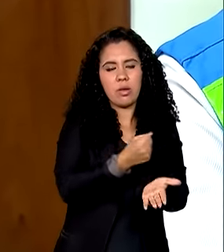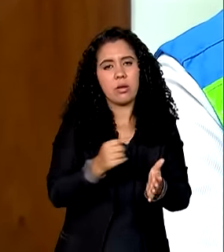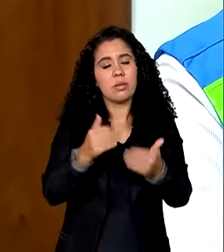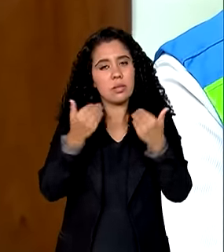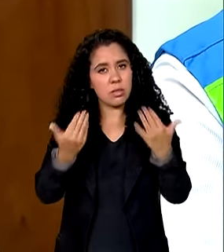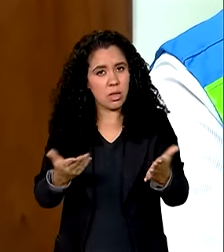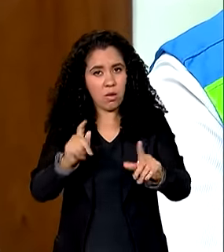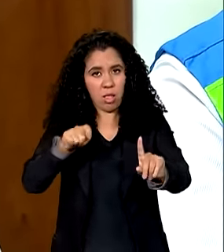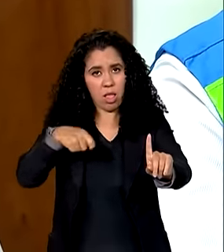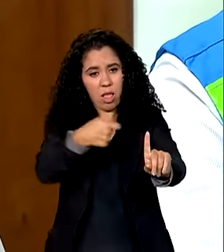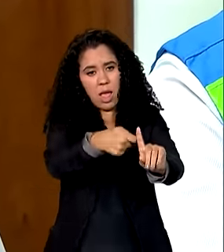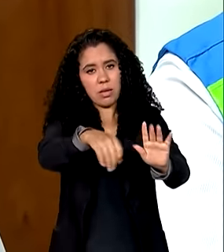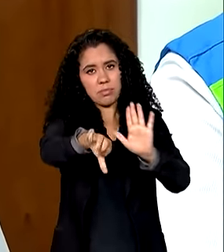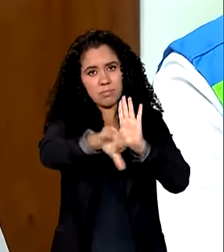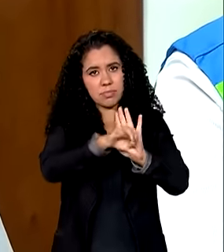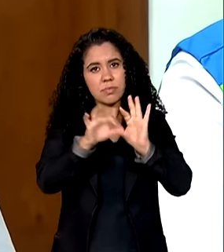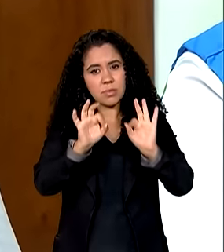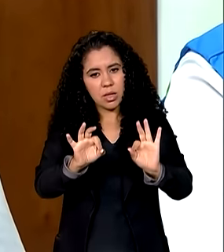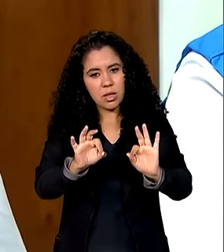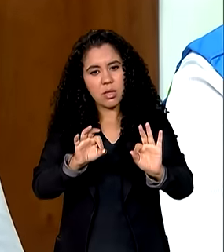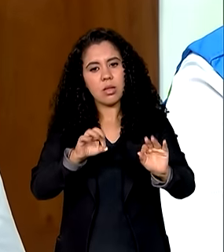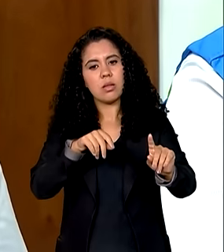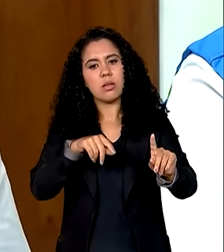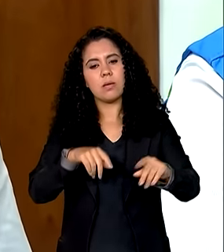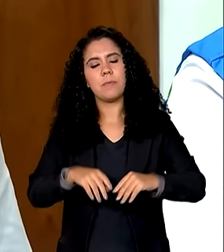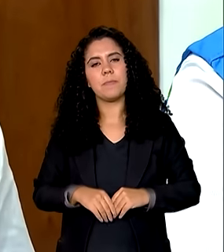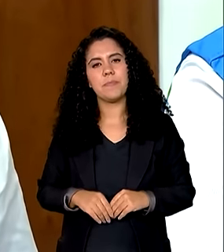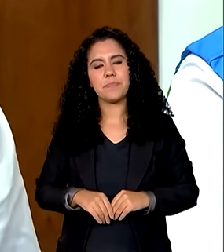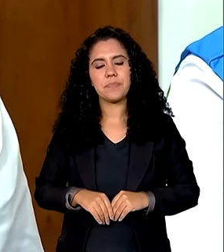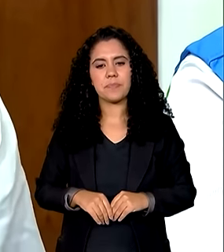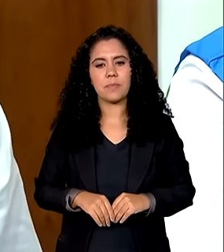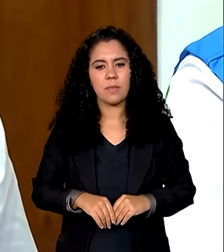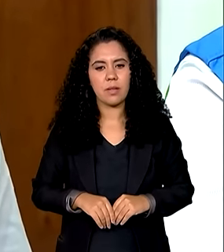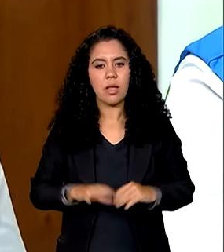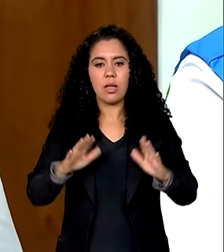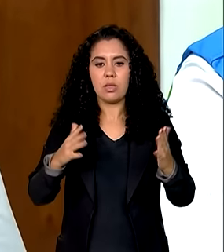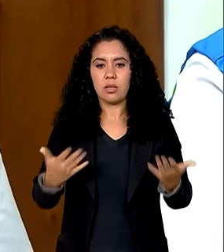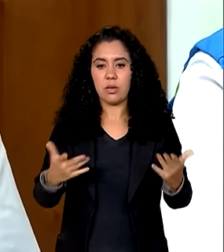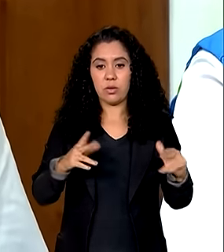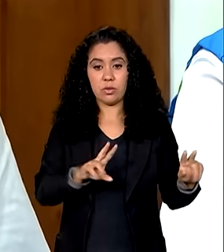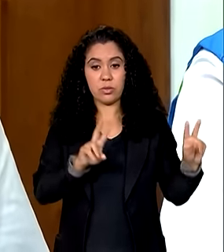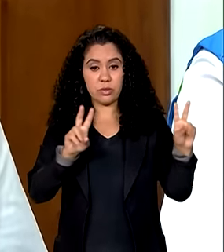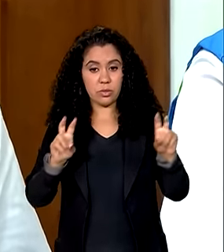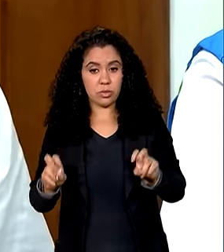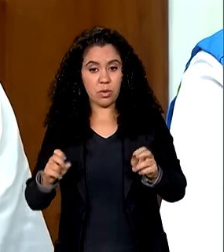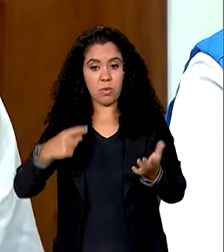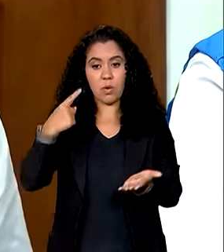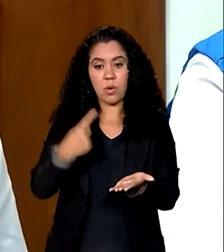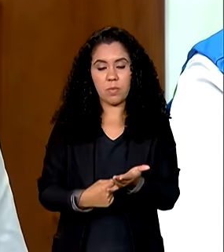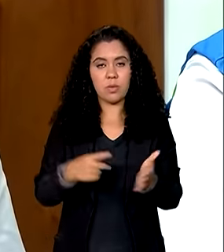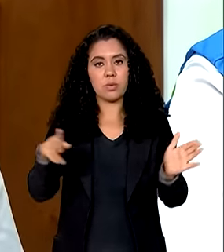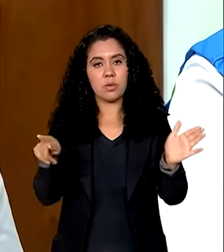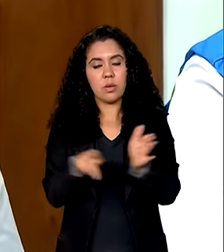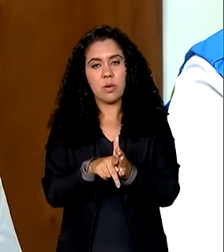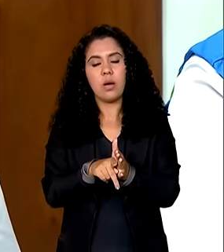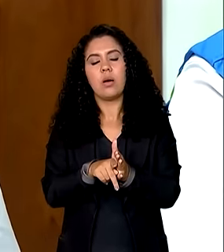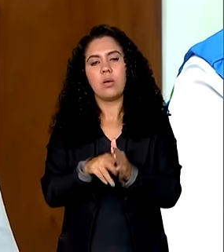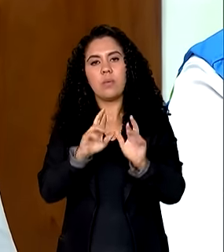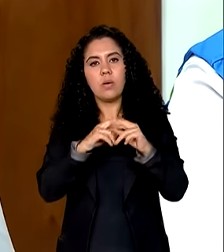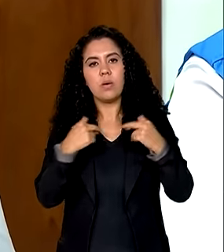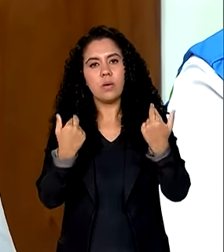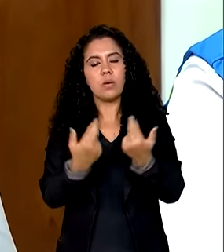criminosos e tem que ser tratados como tal em relação as agendas do Ministério dos Direitos Humanos